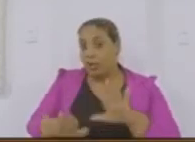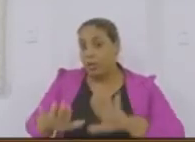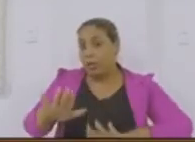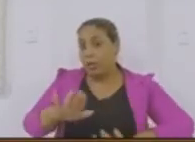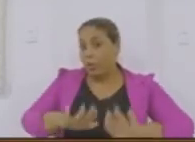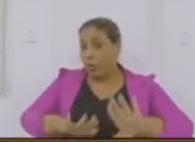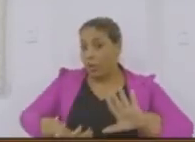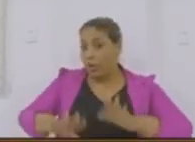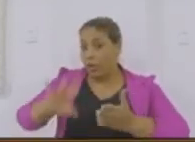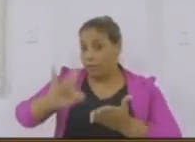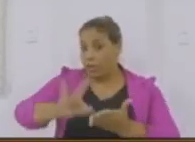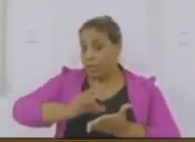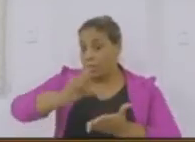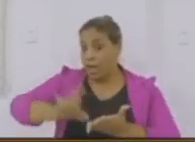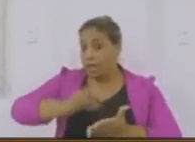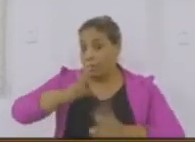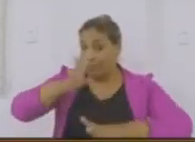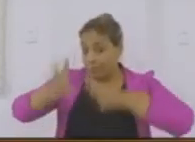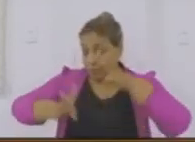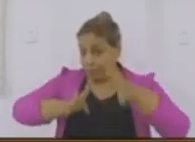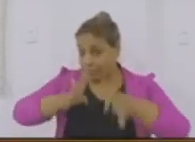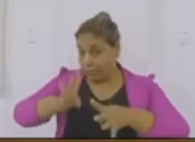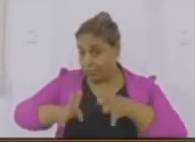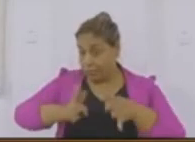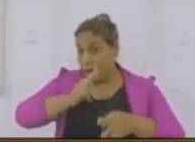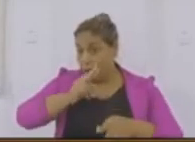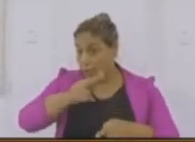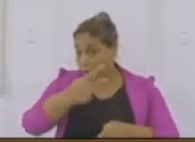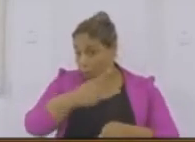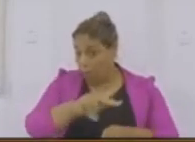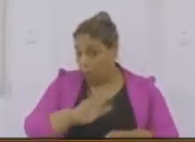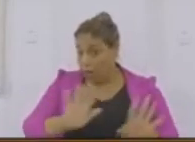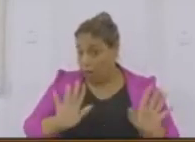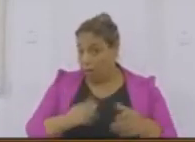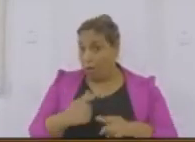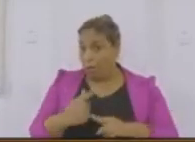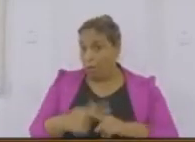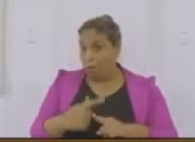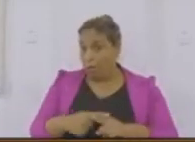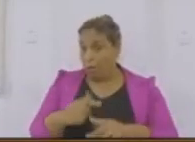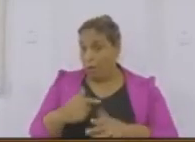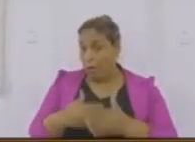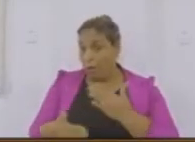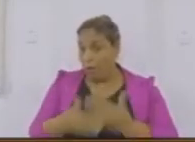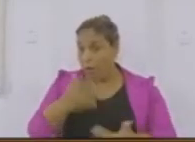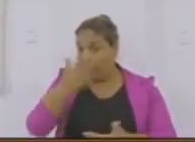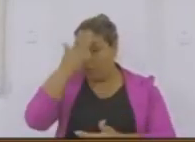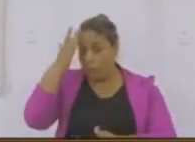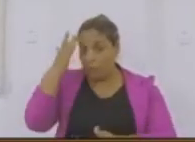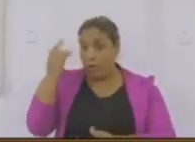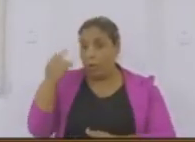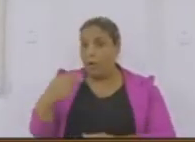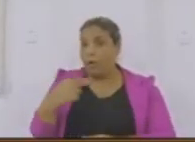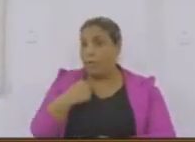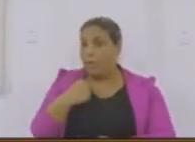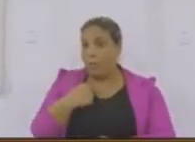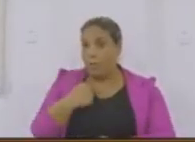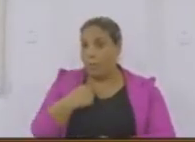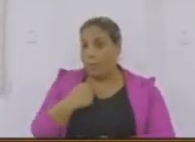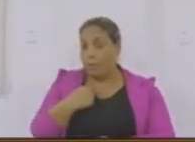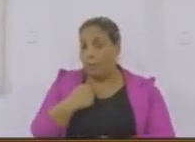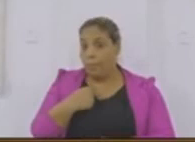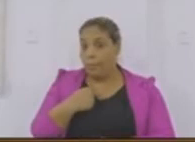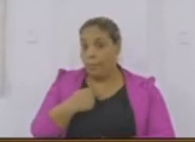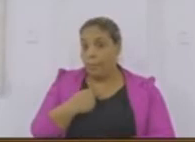ficar assinando tudo aí, quando se responder, é apertar para seu lado, hein. Porque não é qualquer um que pode ser secretário. E mesmo assim, o Fernando é uma excelente